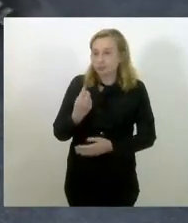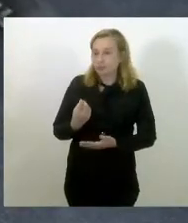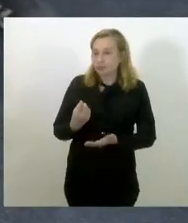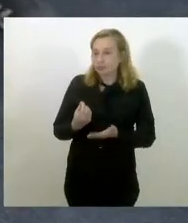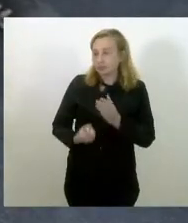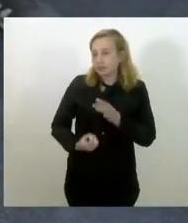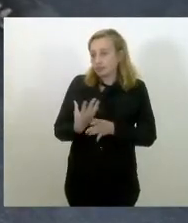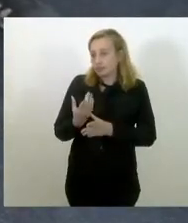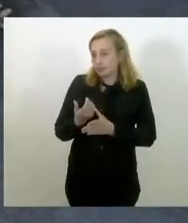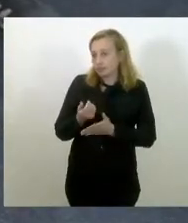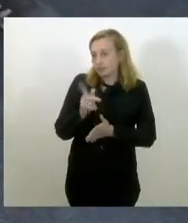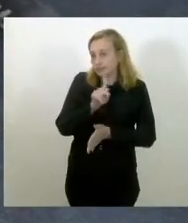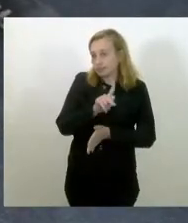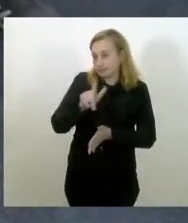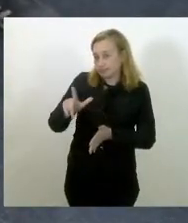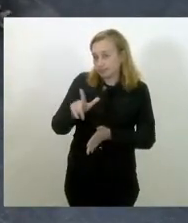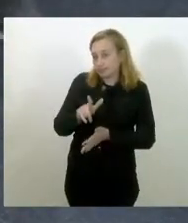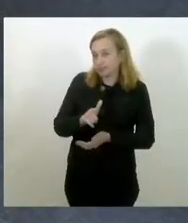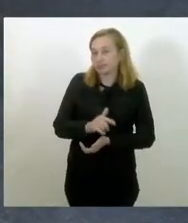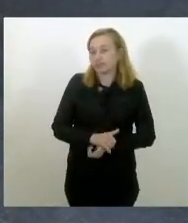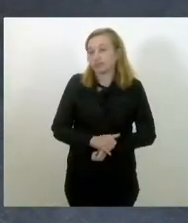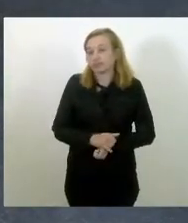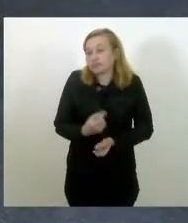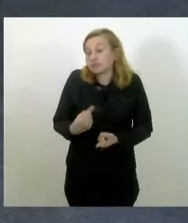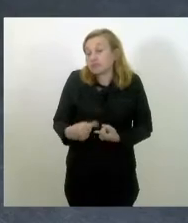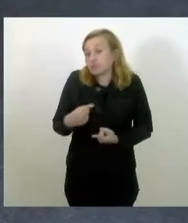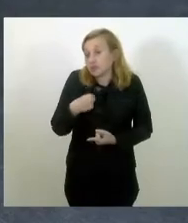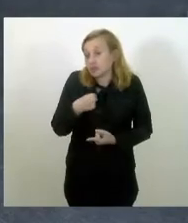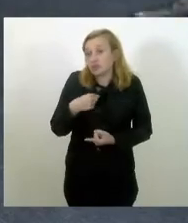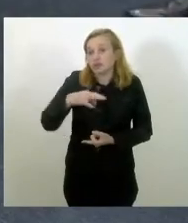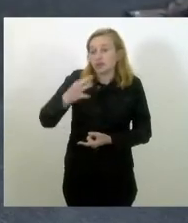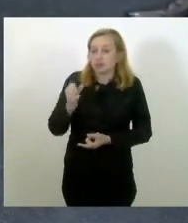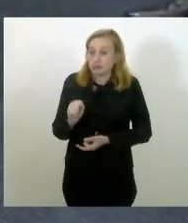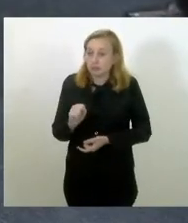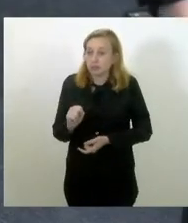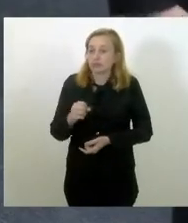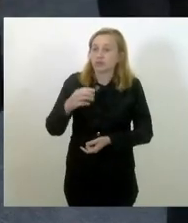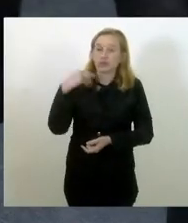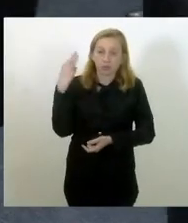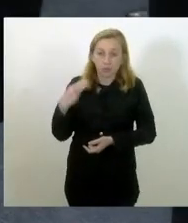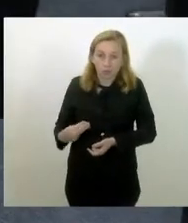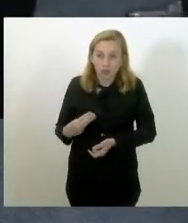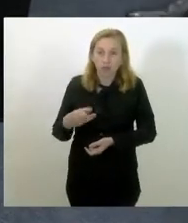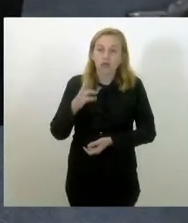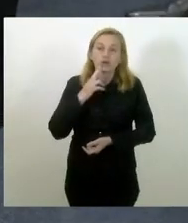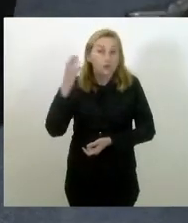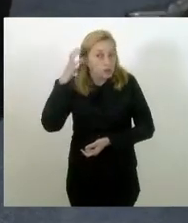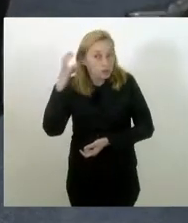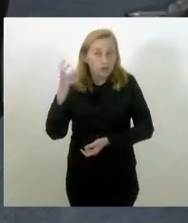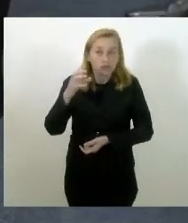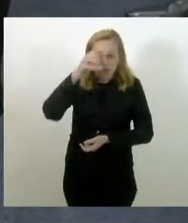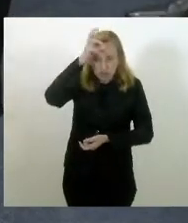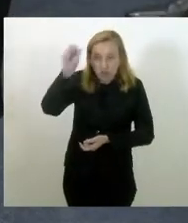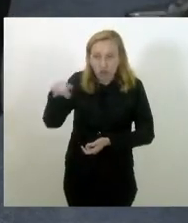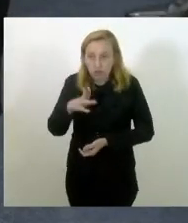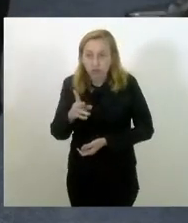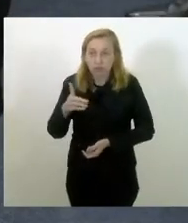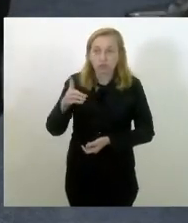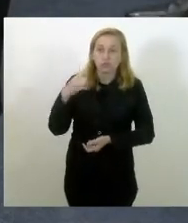PL. que eu, Marta, Mônica, Rosane, Tia Ju, Zeidan, Dani,